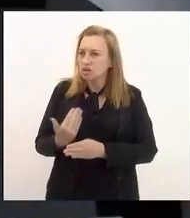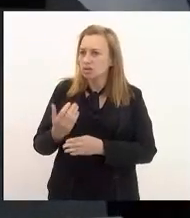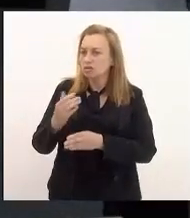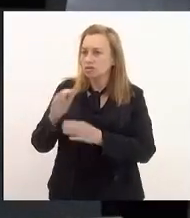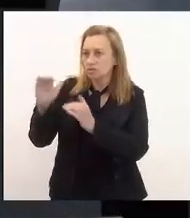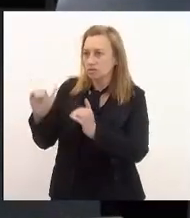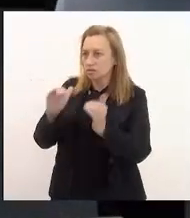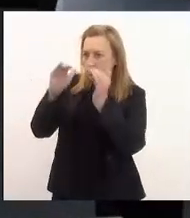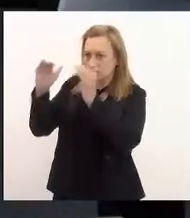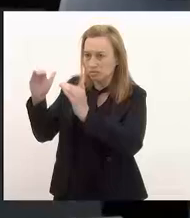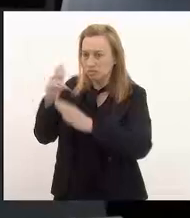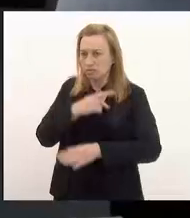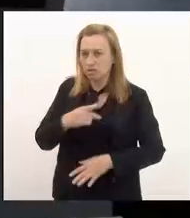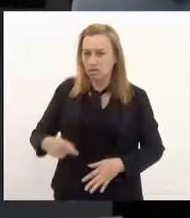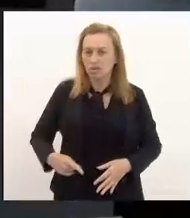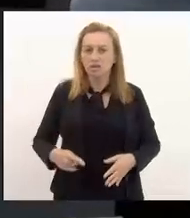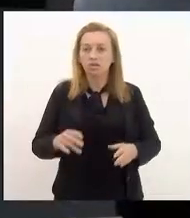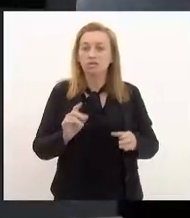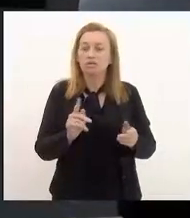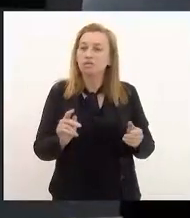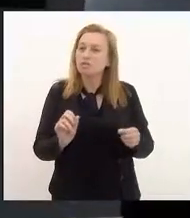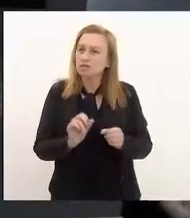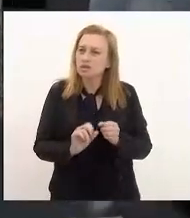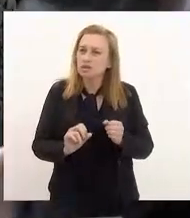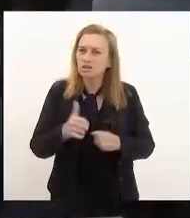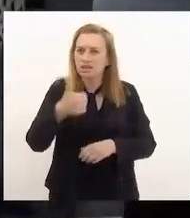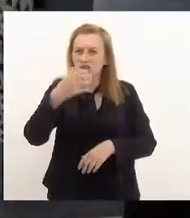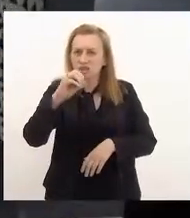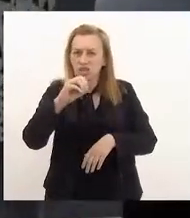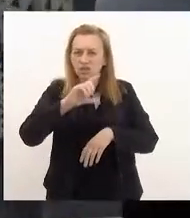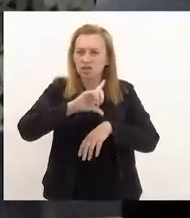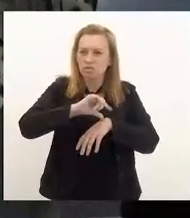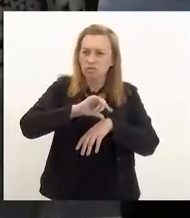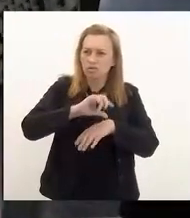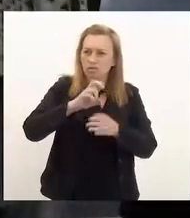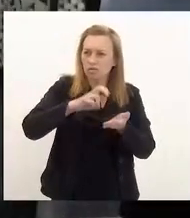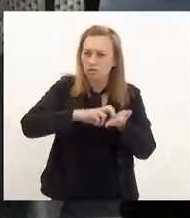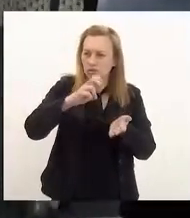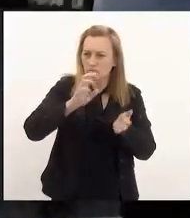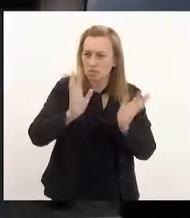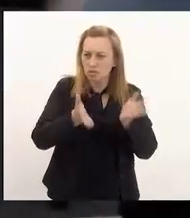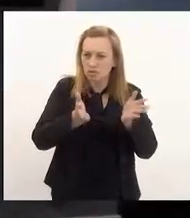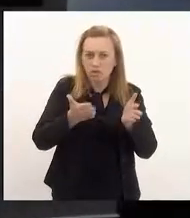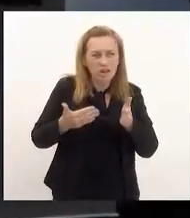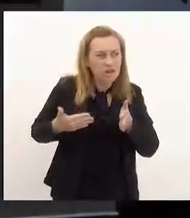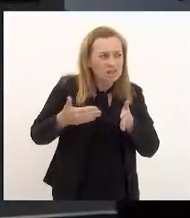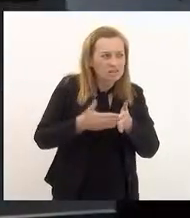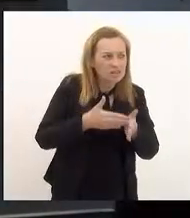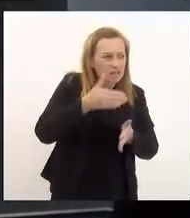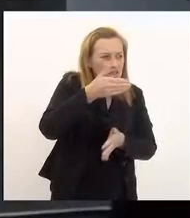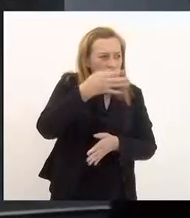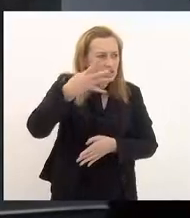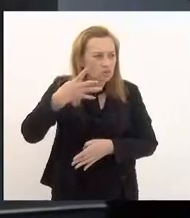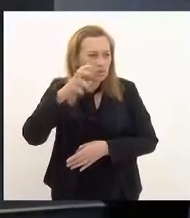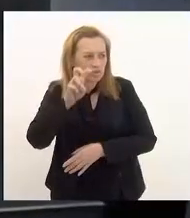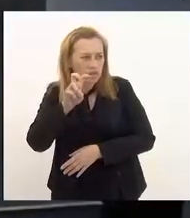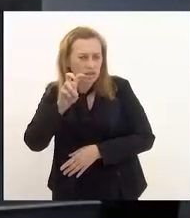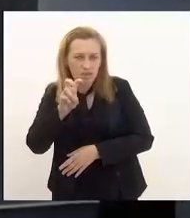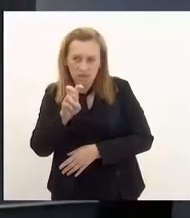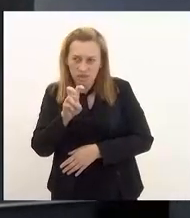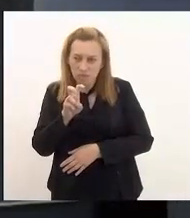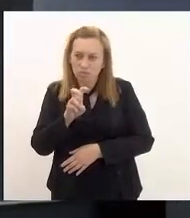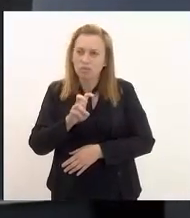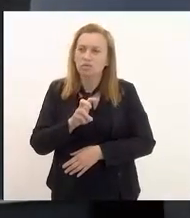realizamos às 10 da manhã de hoje, indo até às 14h45,